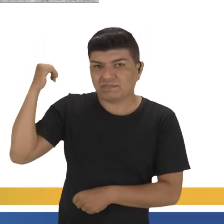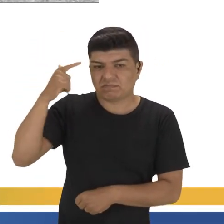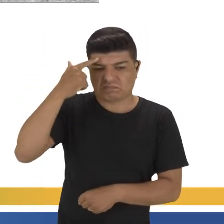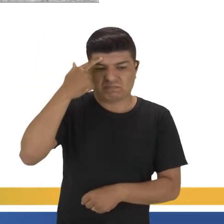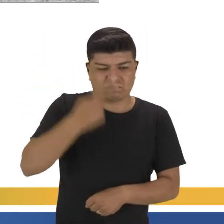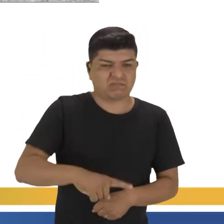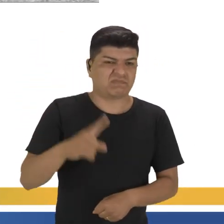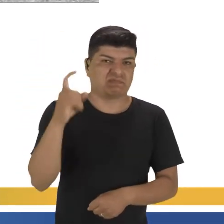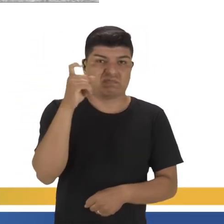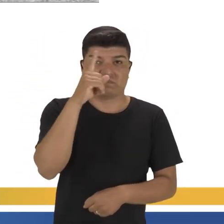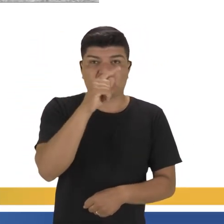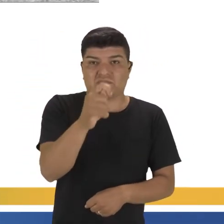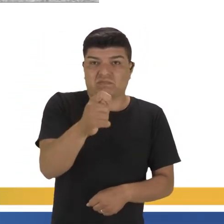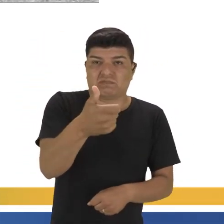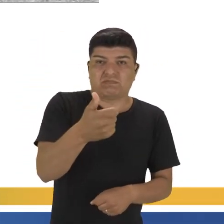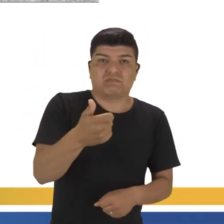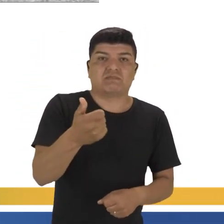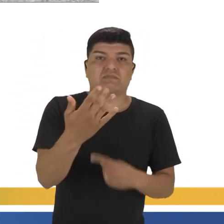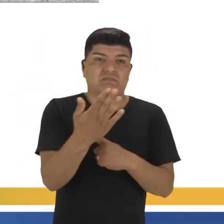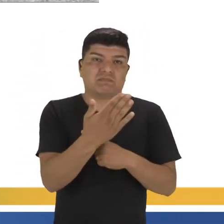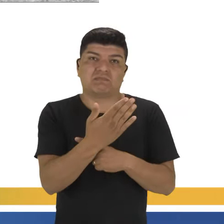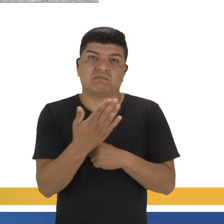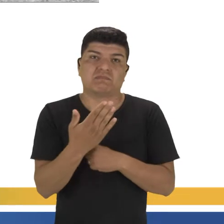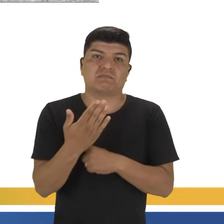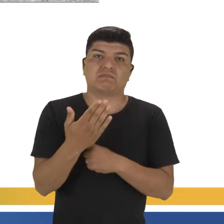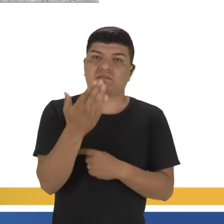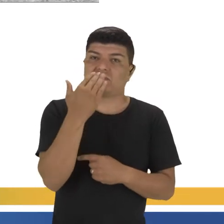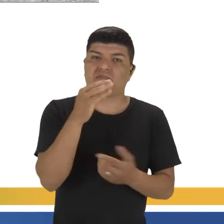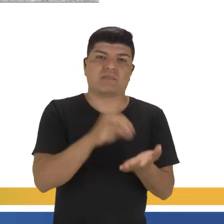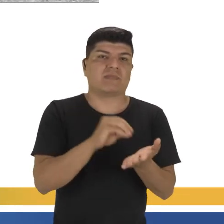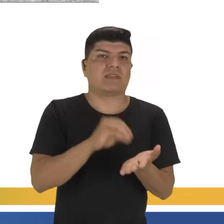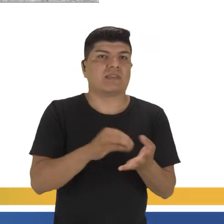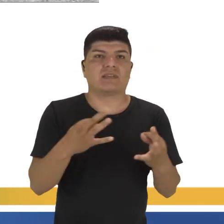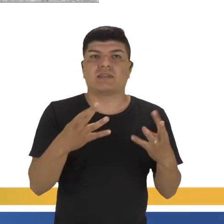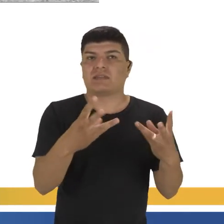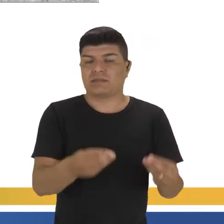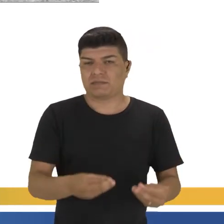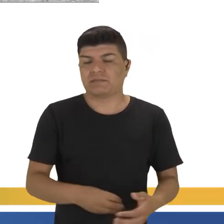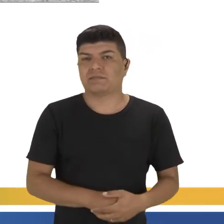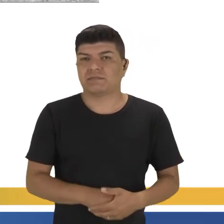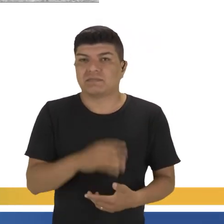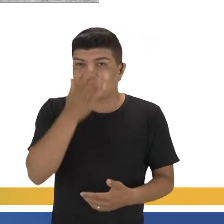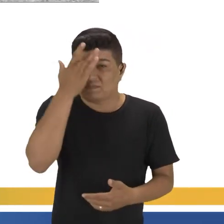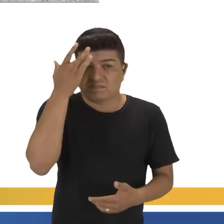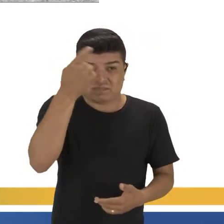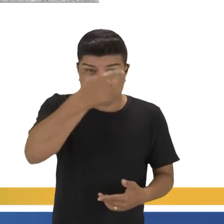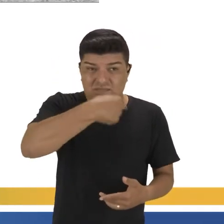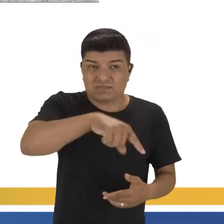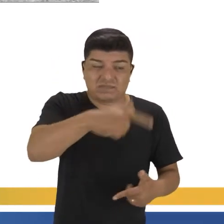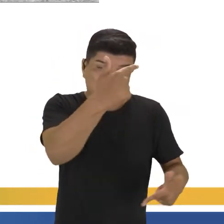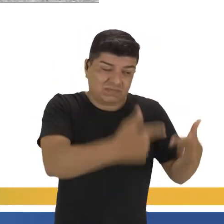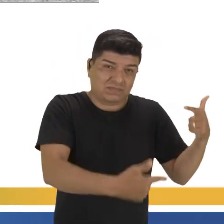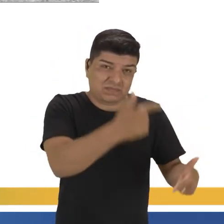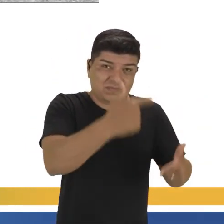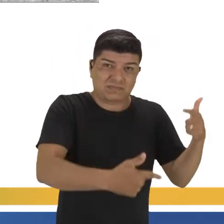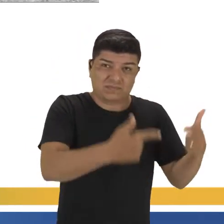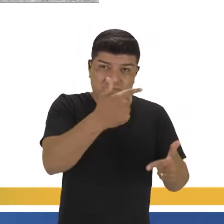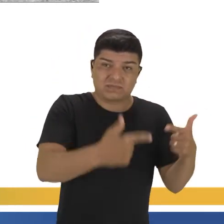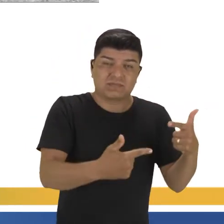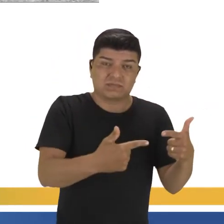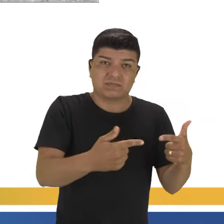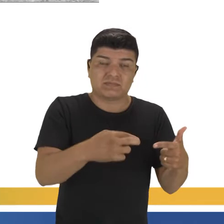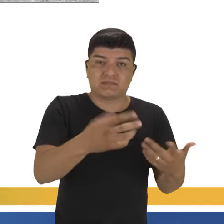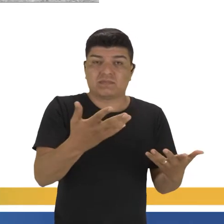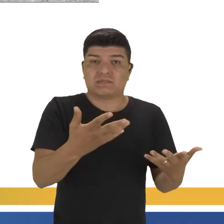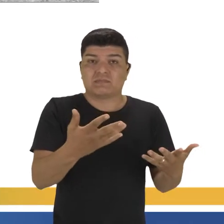comando ineficiente, pouca aparelhagem e abastecimento precário. Galera, as pessoas iam para a guerra, de acordo com alguns